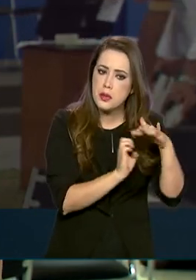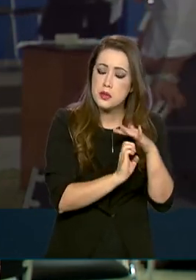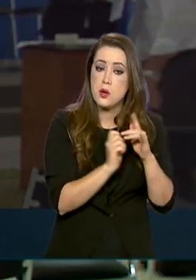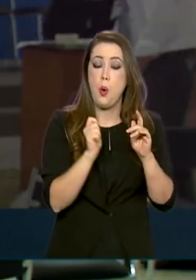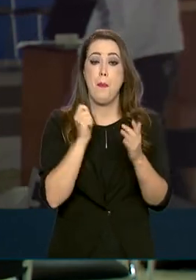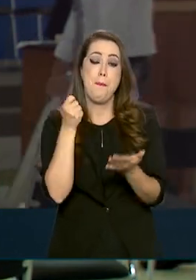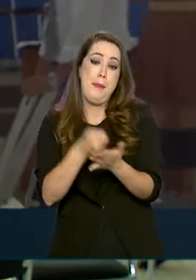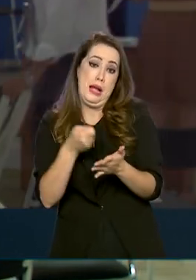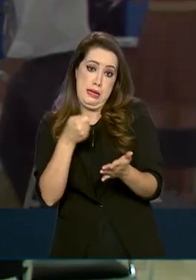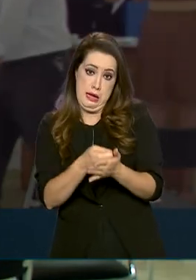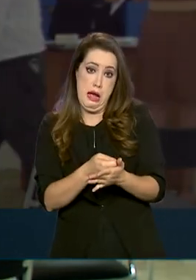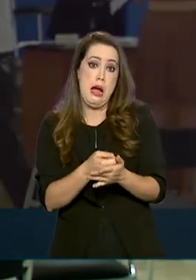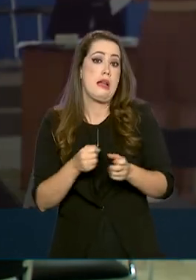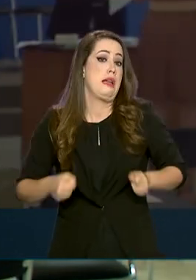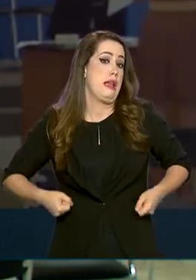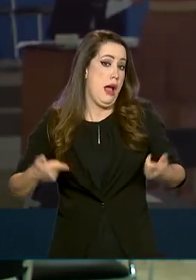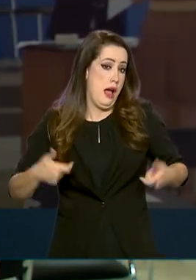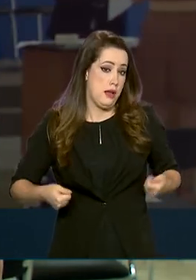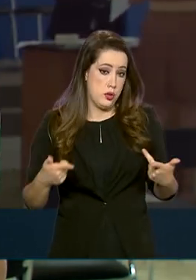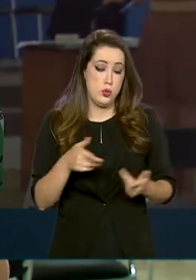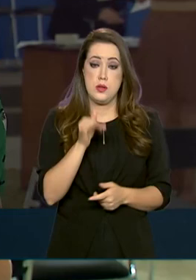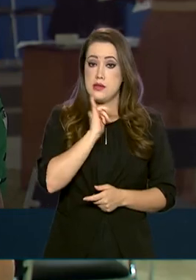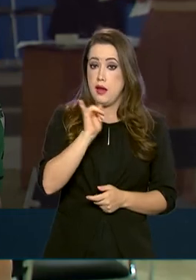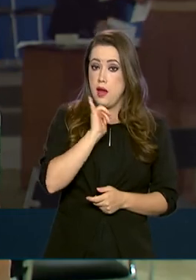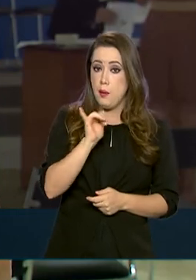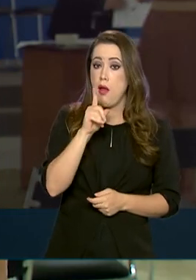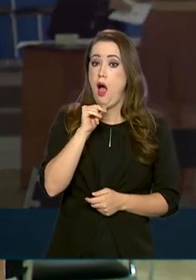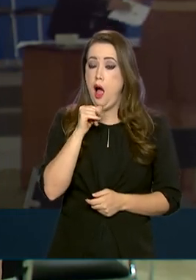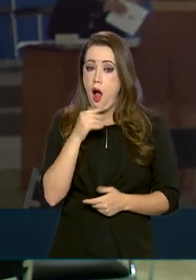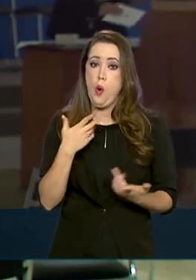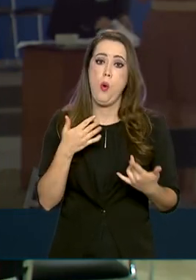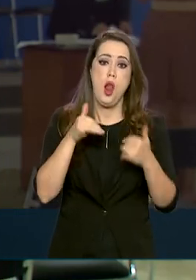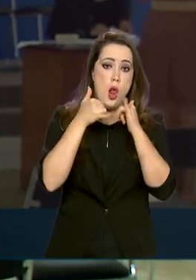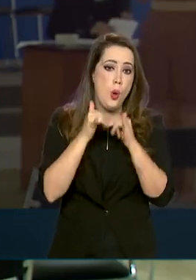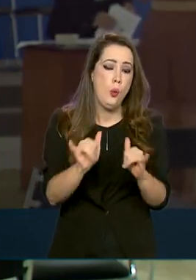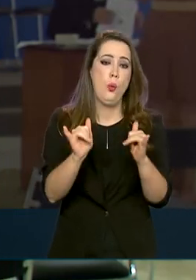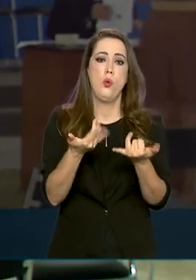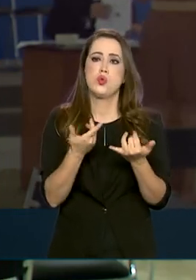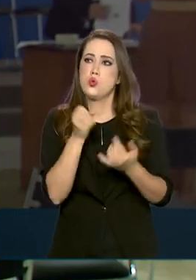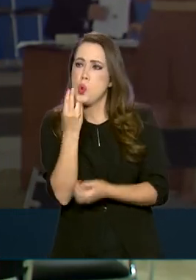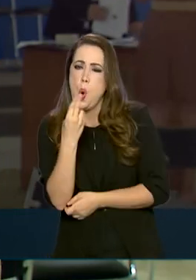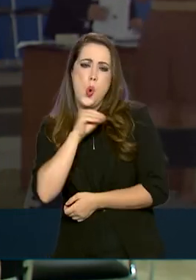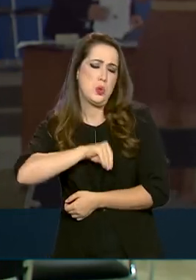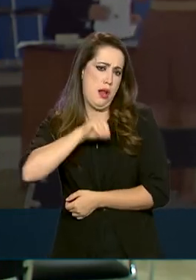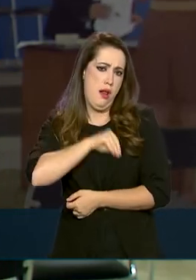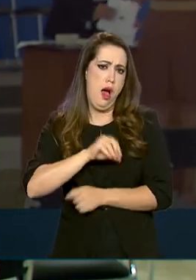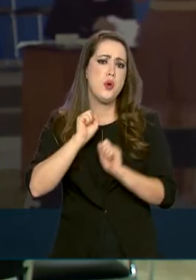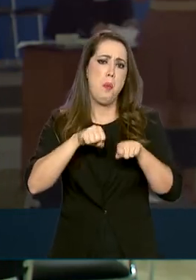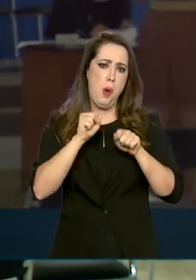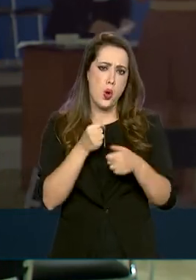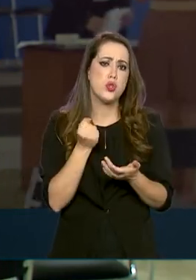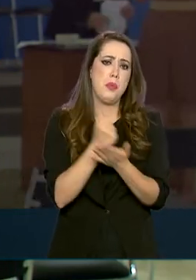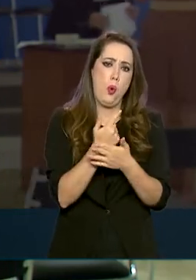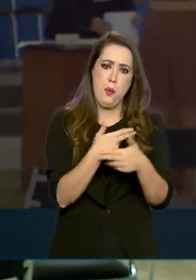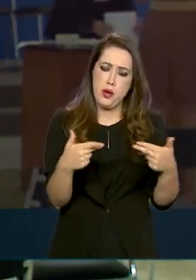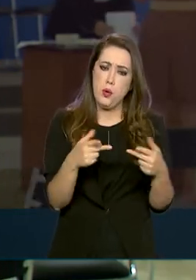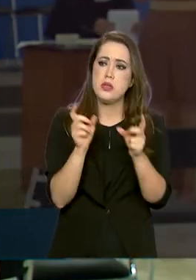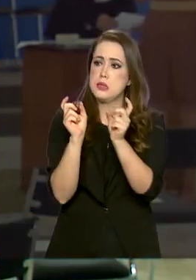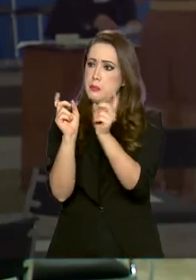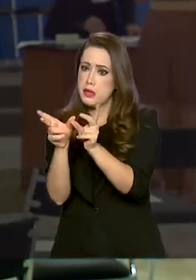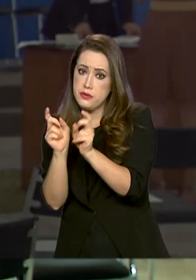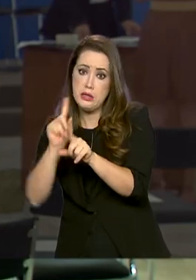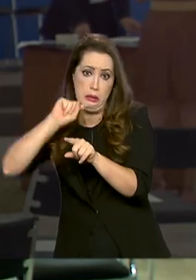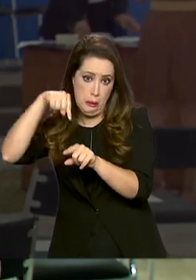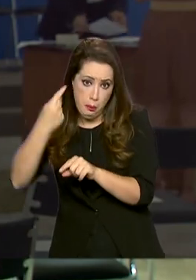despesas, como contas de água e luz e também o salário dos empregados e compras de mercadorias. Roberto,